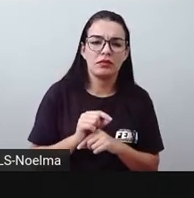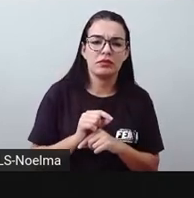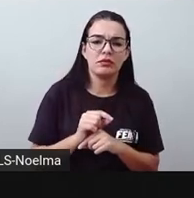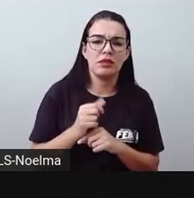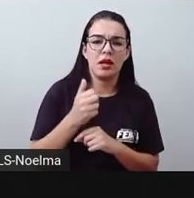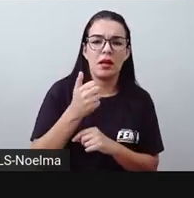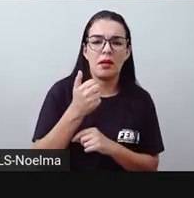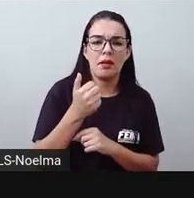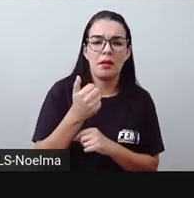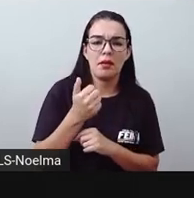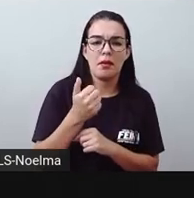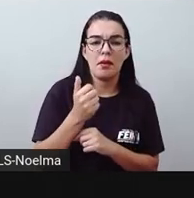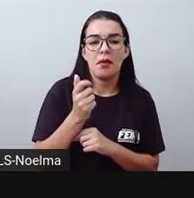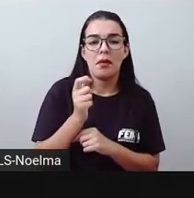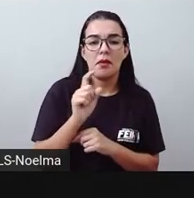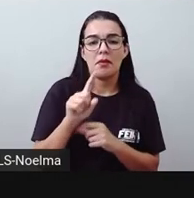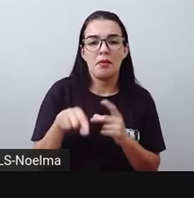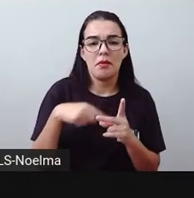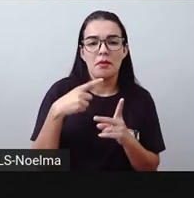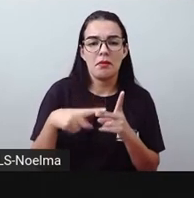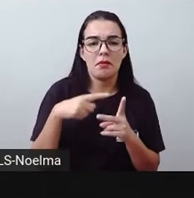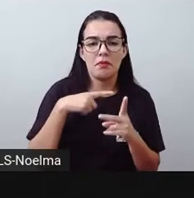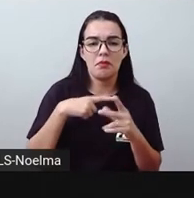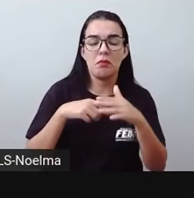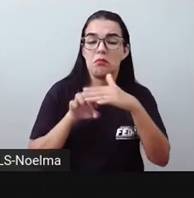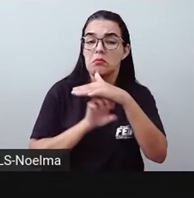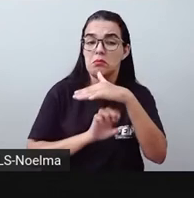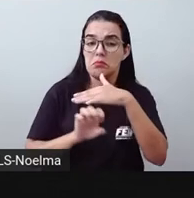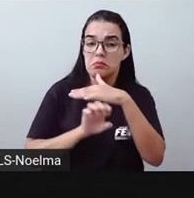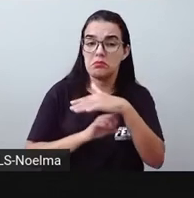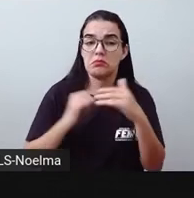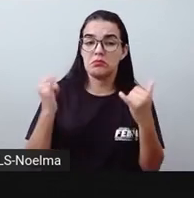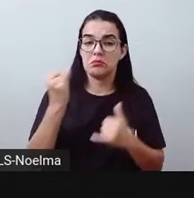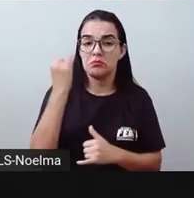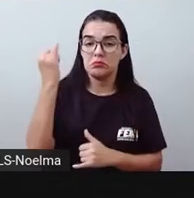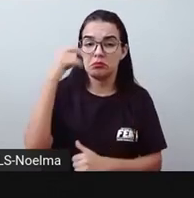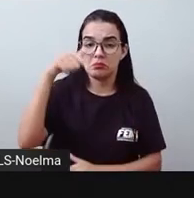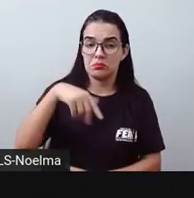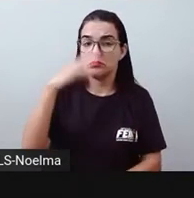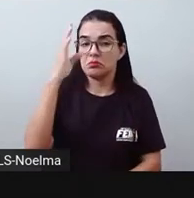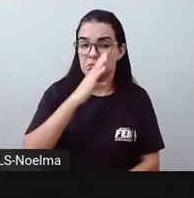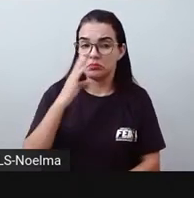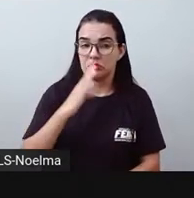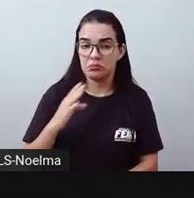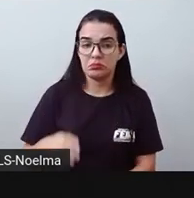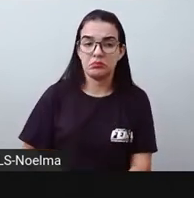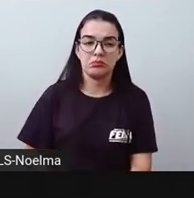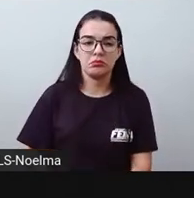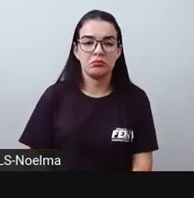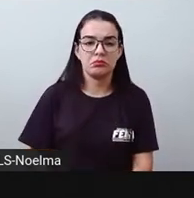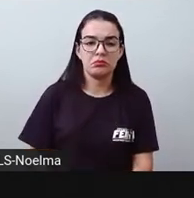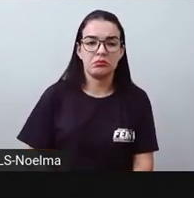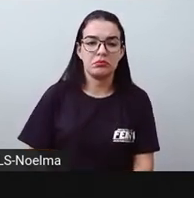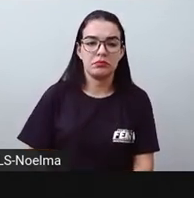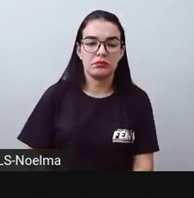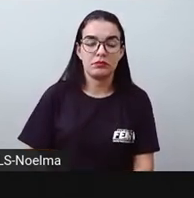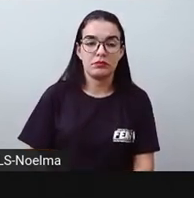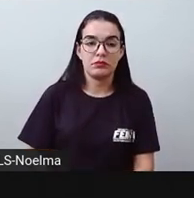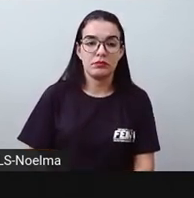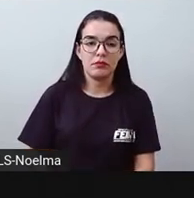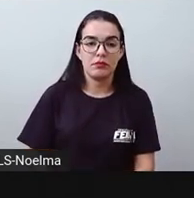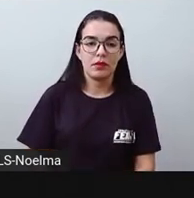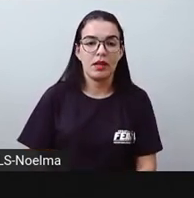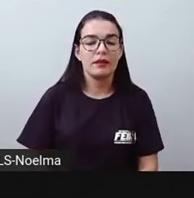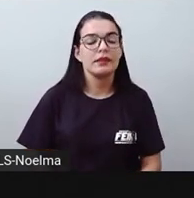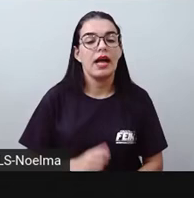brasileiro. E a Pró trouxe aqui algumas informações relacionadas a todos os investimentos,